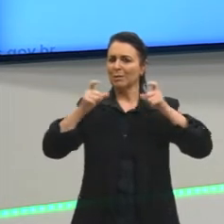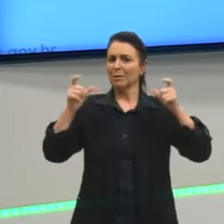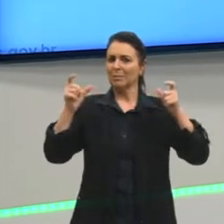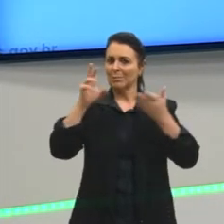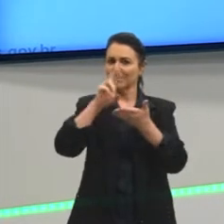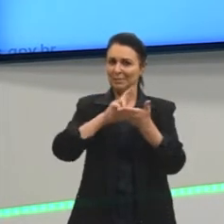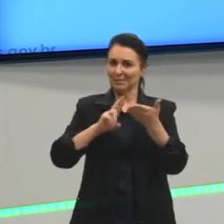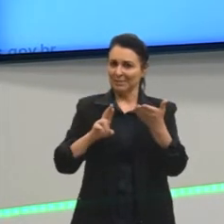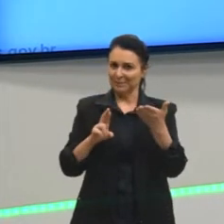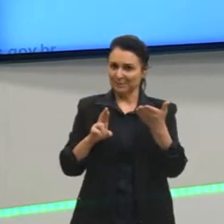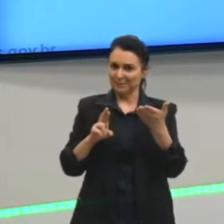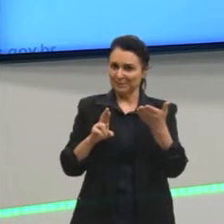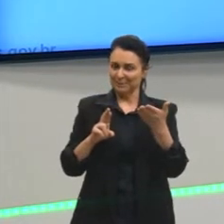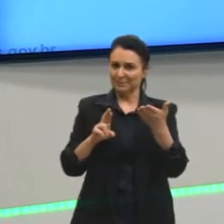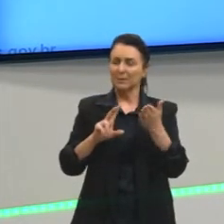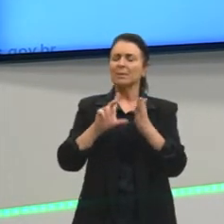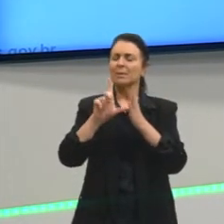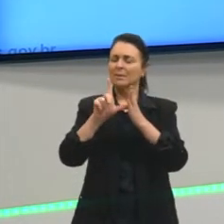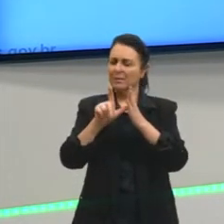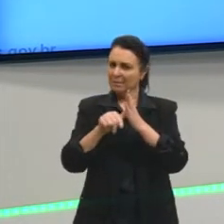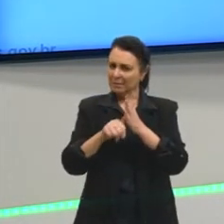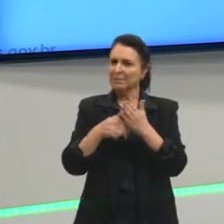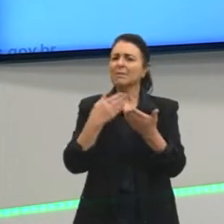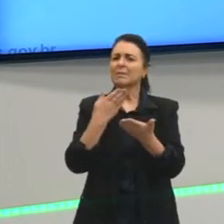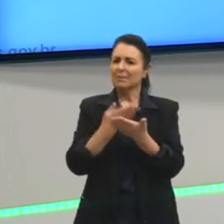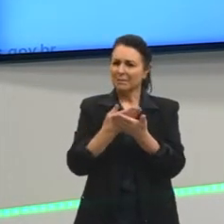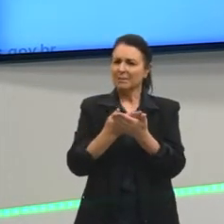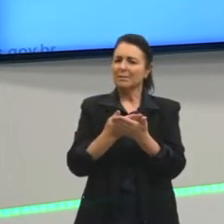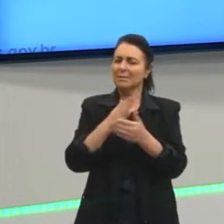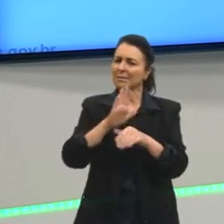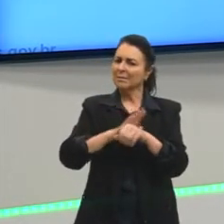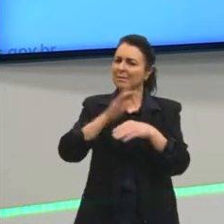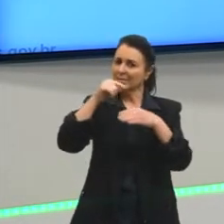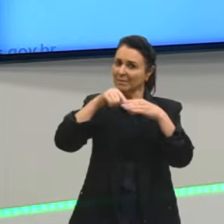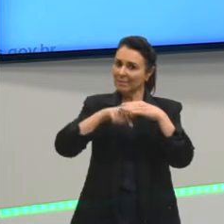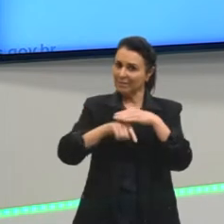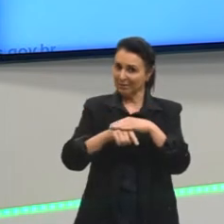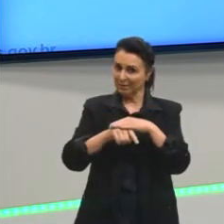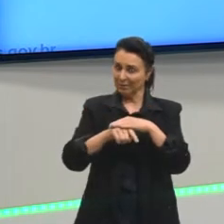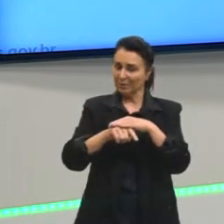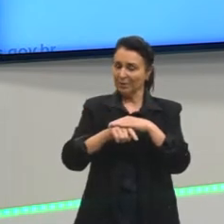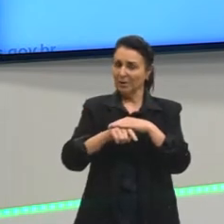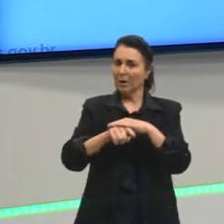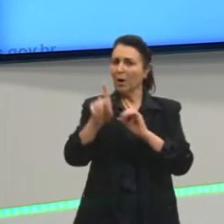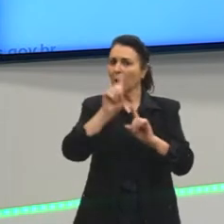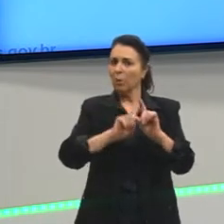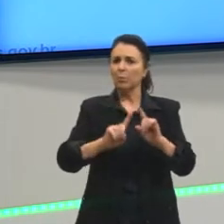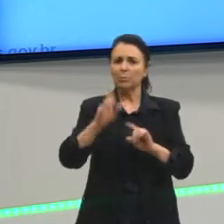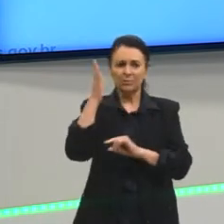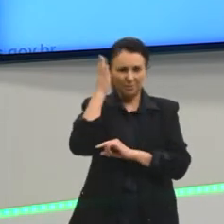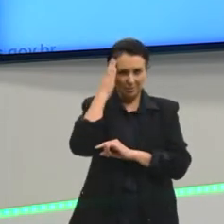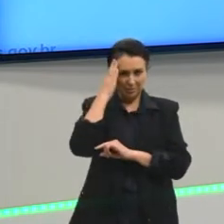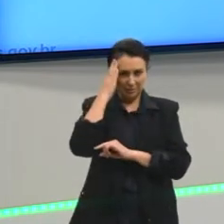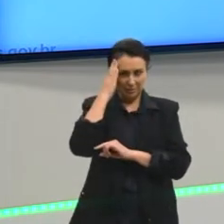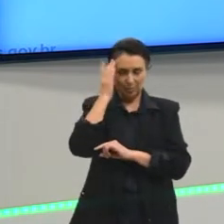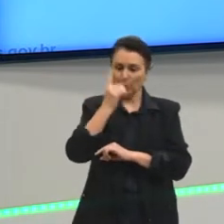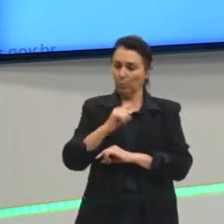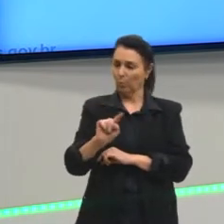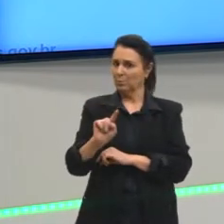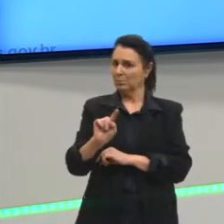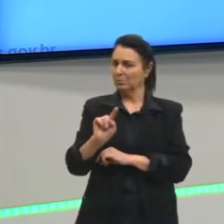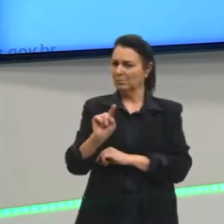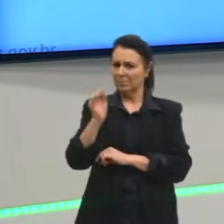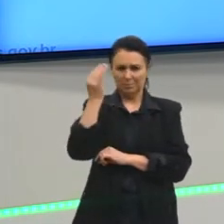coisas que são importantes também, para alguns nem tanto, que já sabem, e para outros sim, porque ainda não sabem, tá?